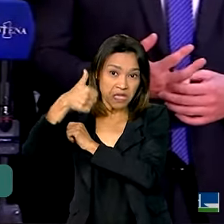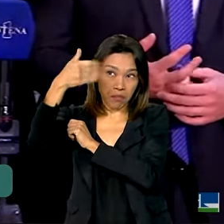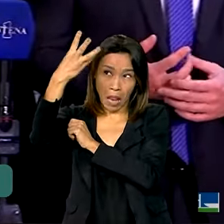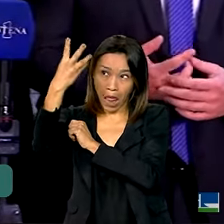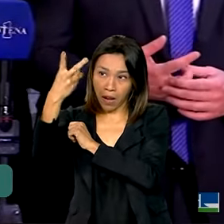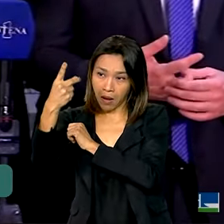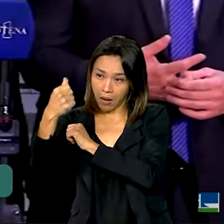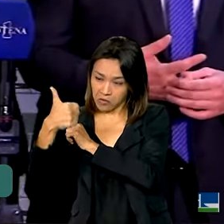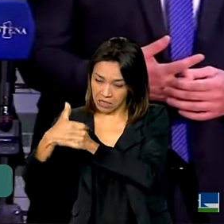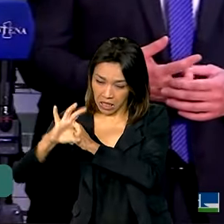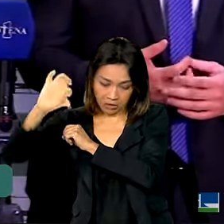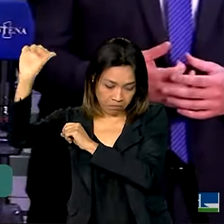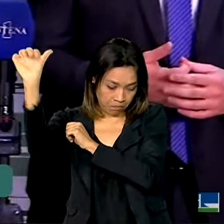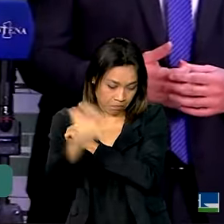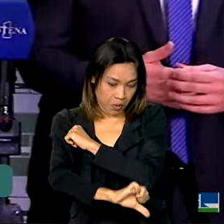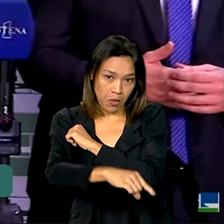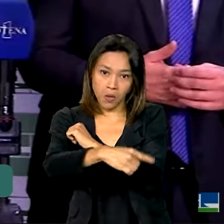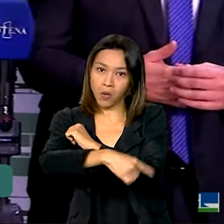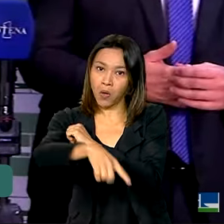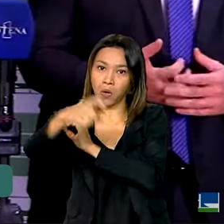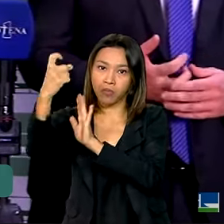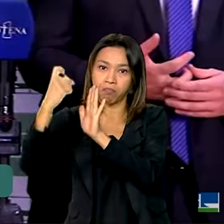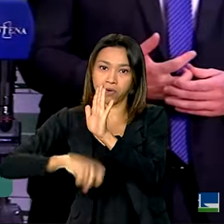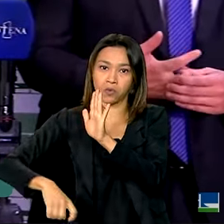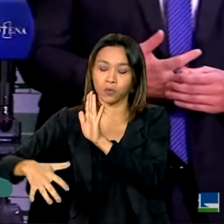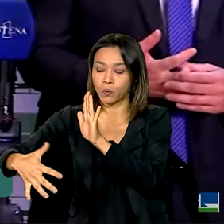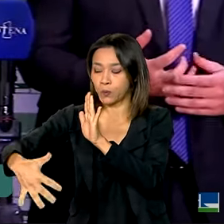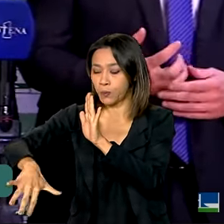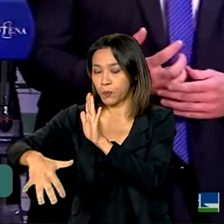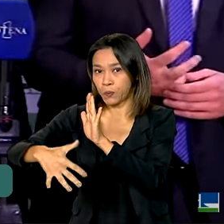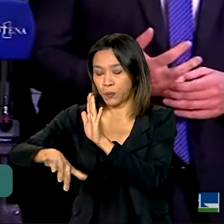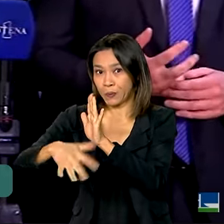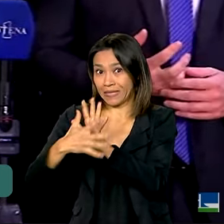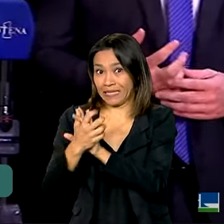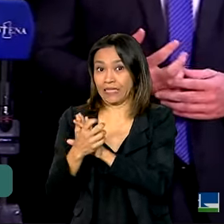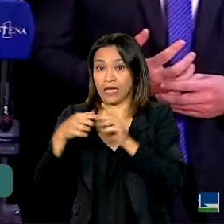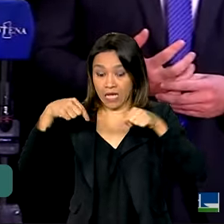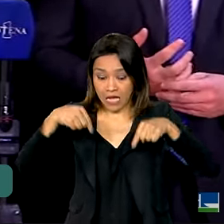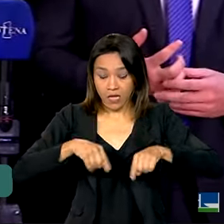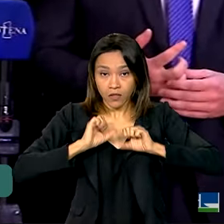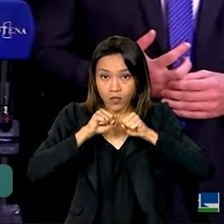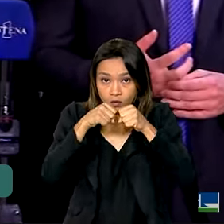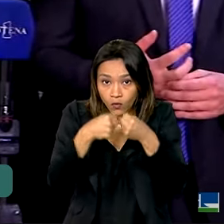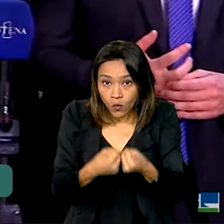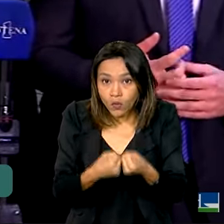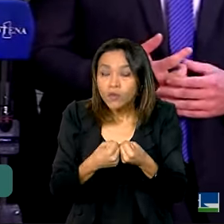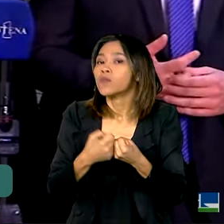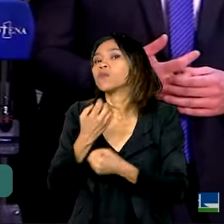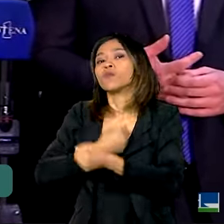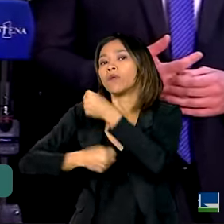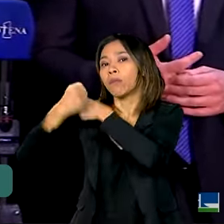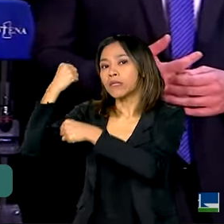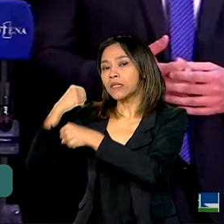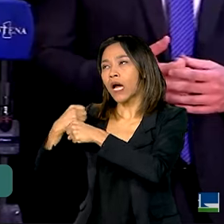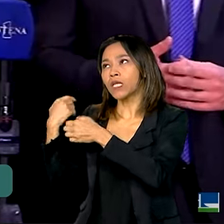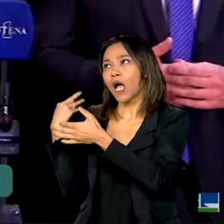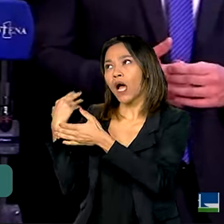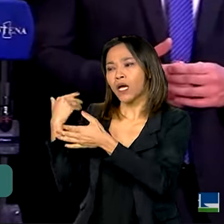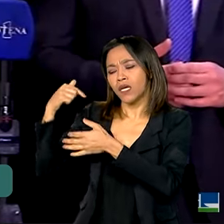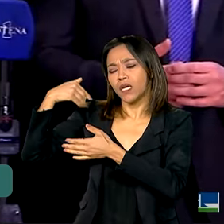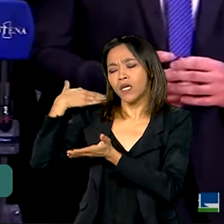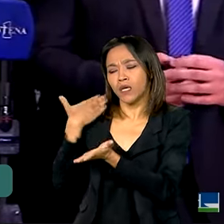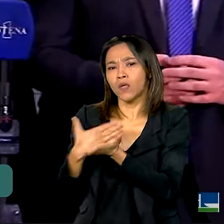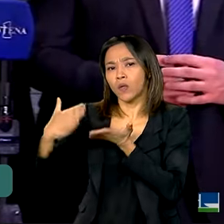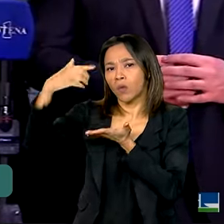em vigor. Todo esse esforço que foi feito ao longo do ano passado e no começo